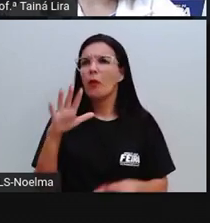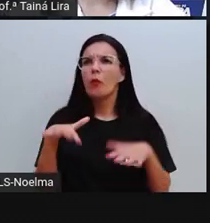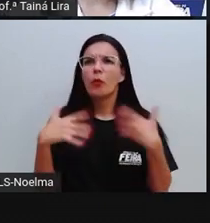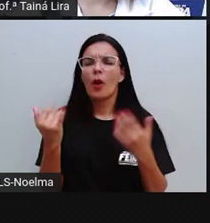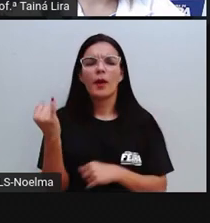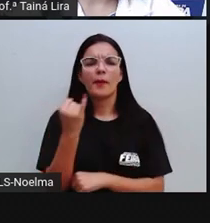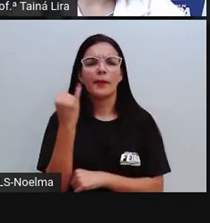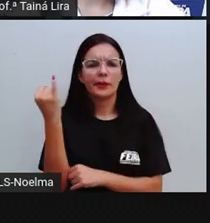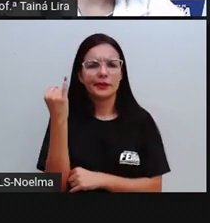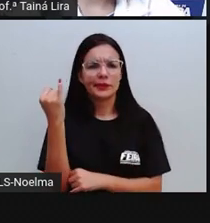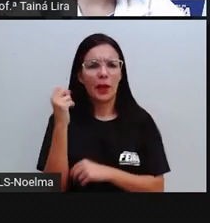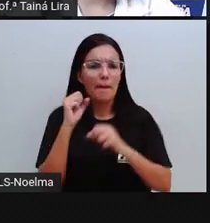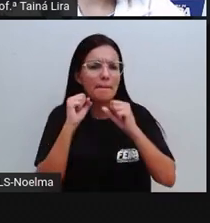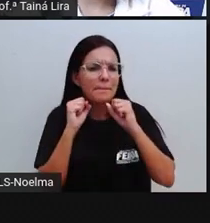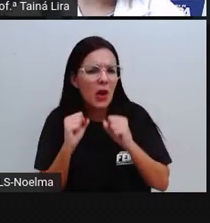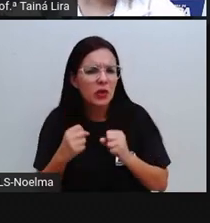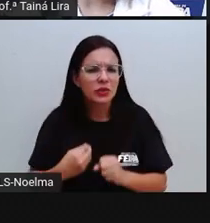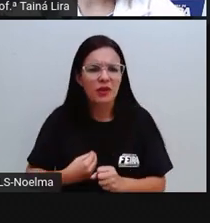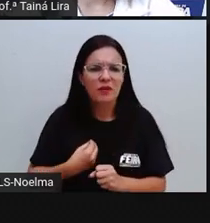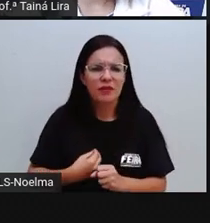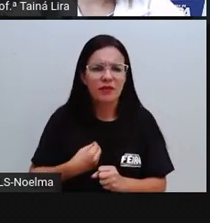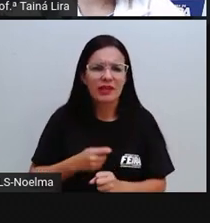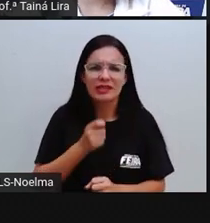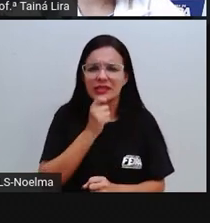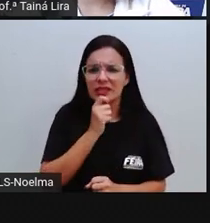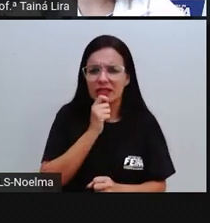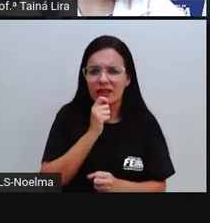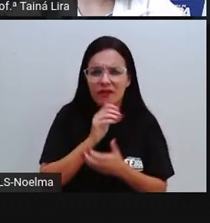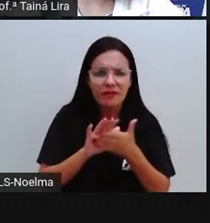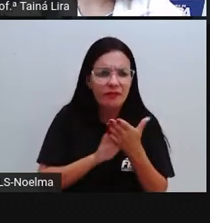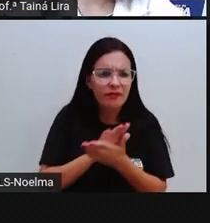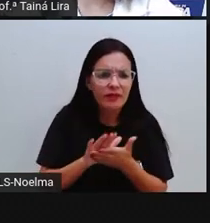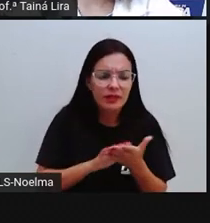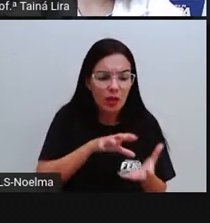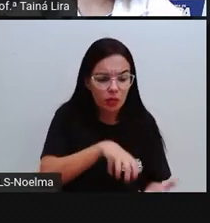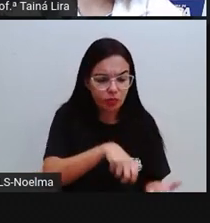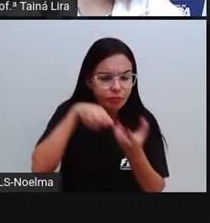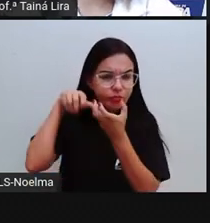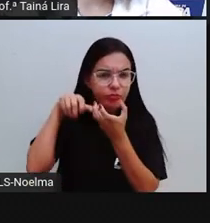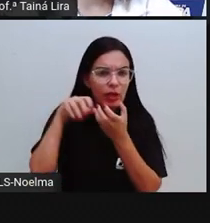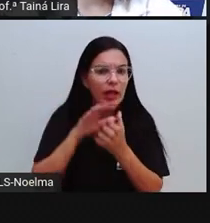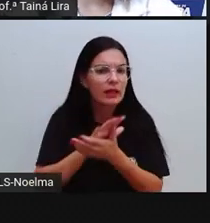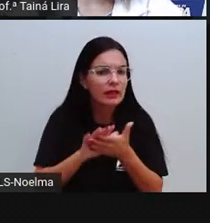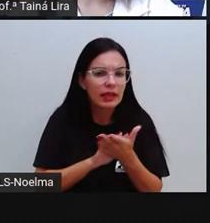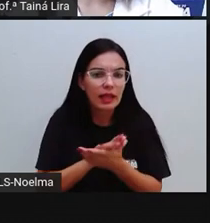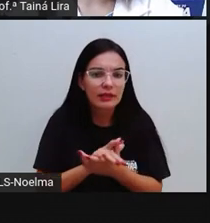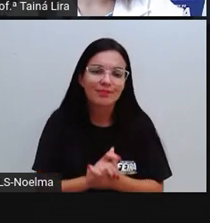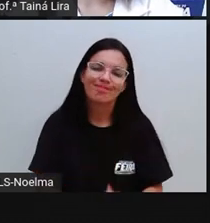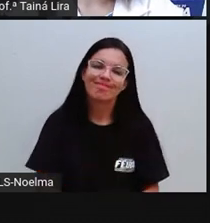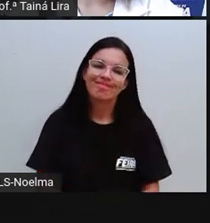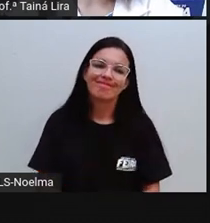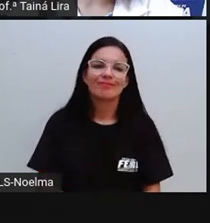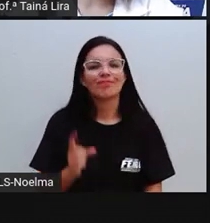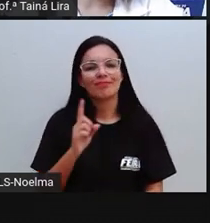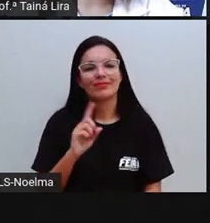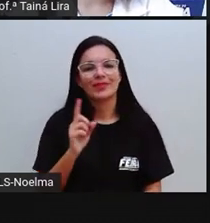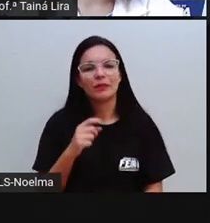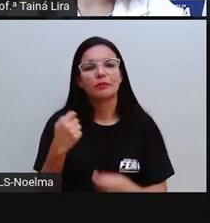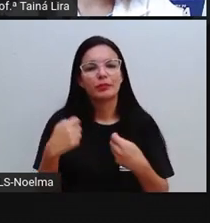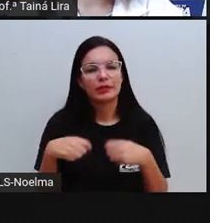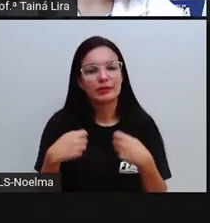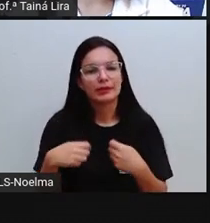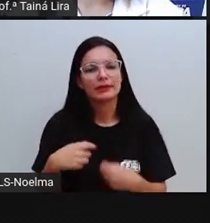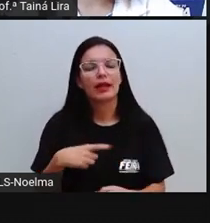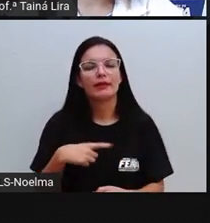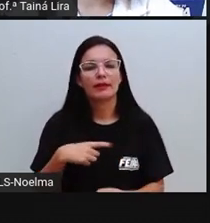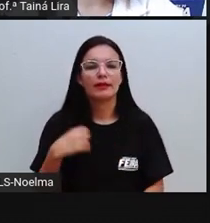viver sem fazer extrativismo? Não, porque, olha lá, o extrativismo, além dela ser muito importante